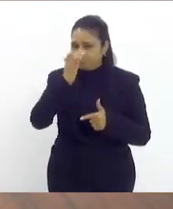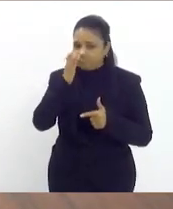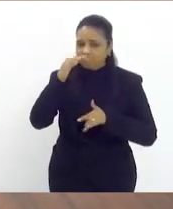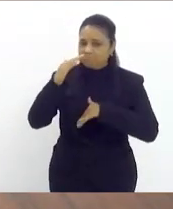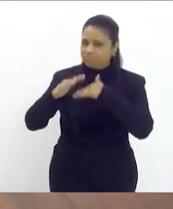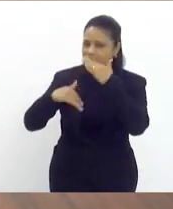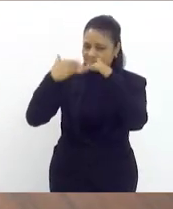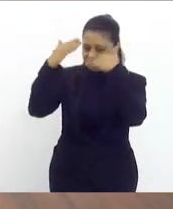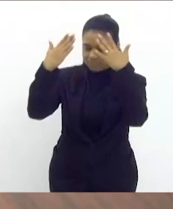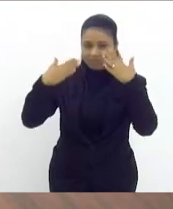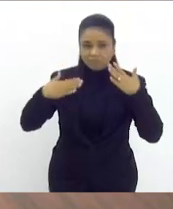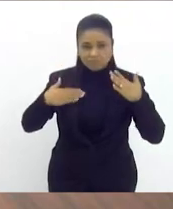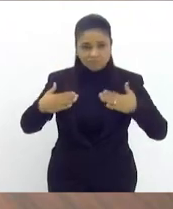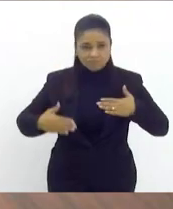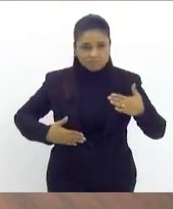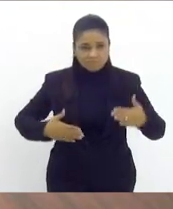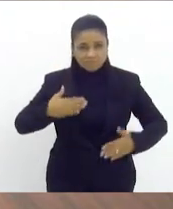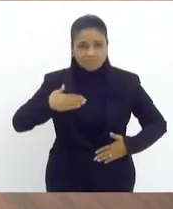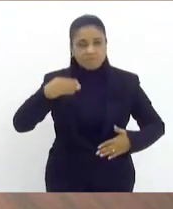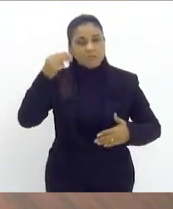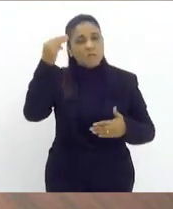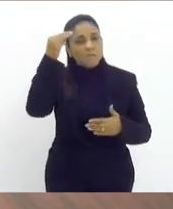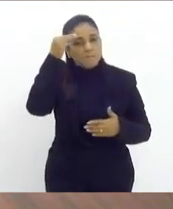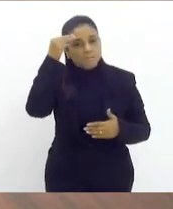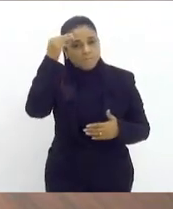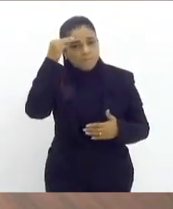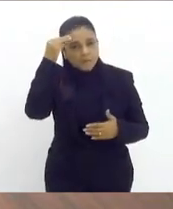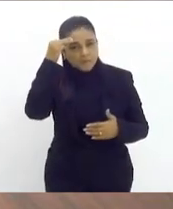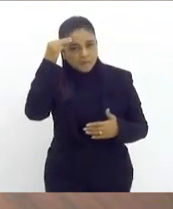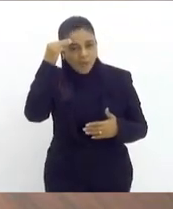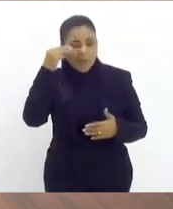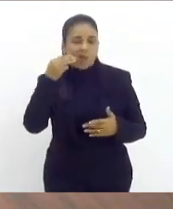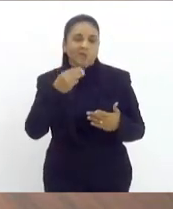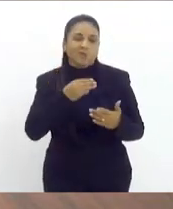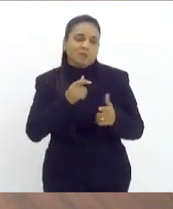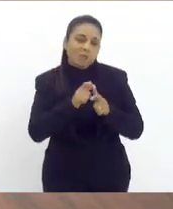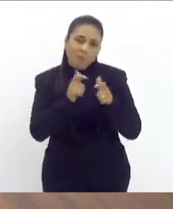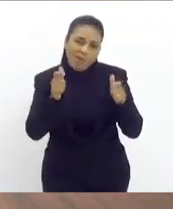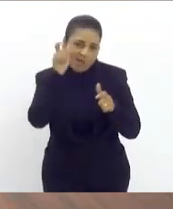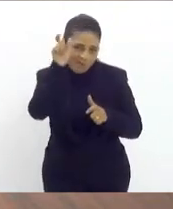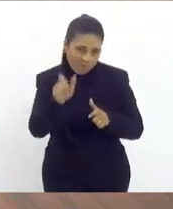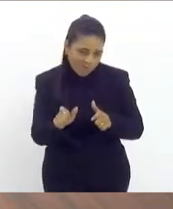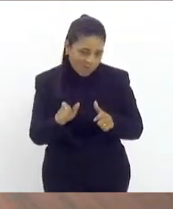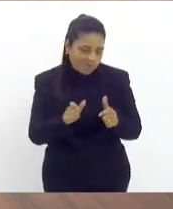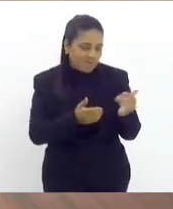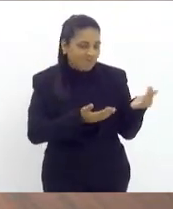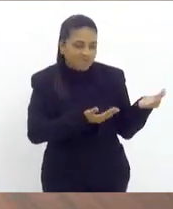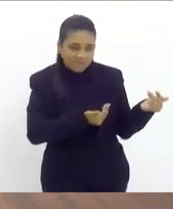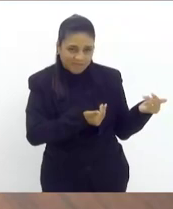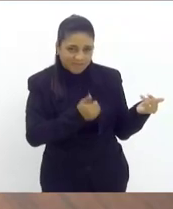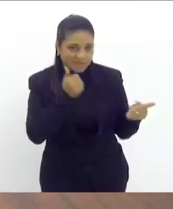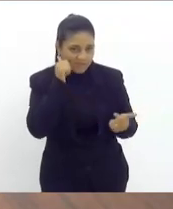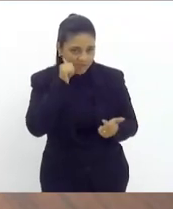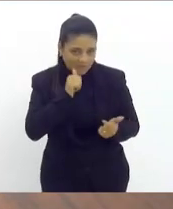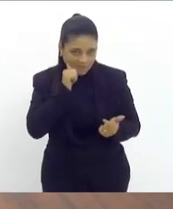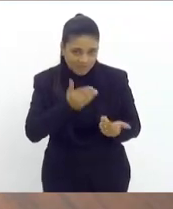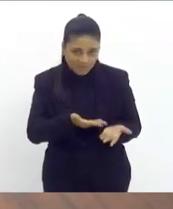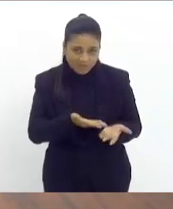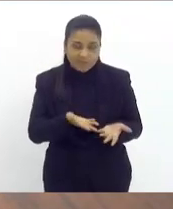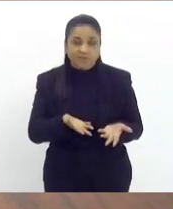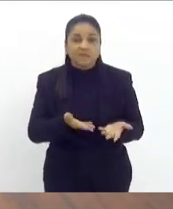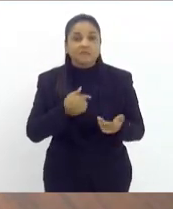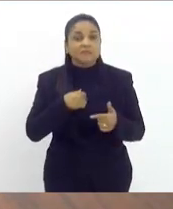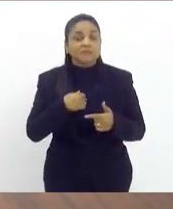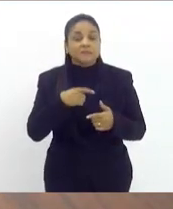físico e mental da maioria das nossas adolescentes. E muitas mulheres, presidente, não têm conhecimento